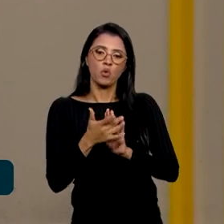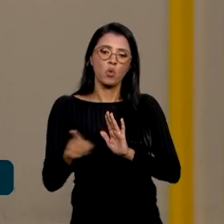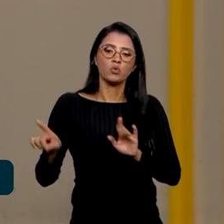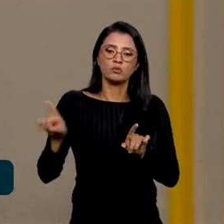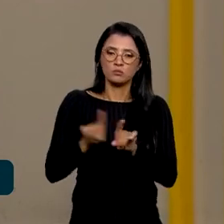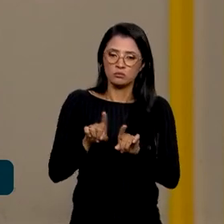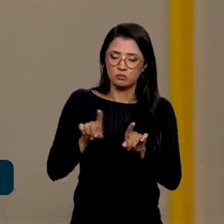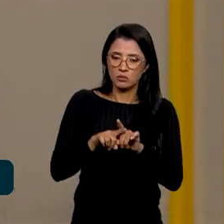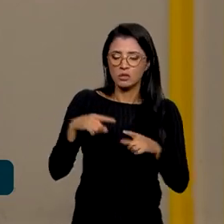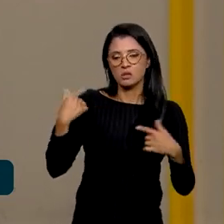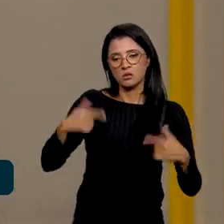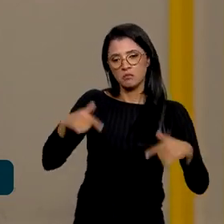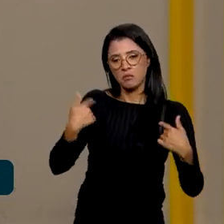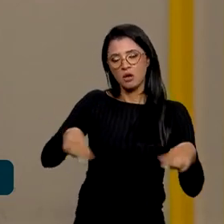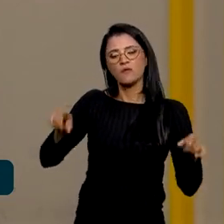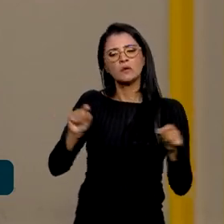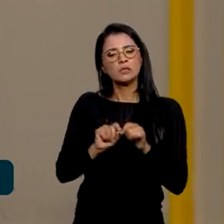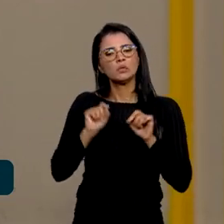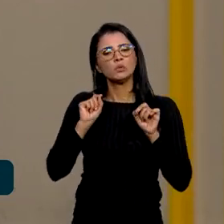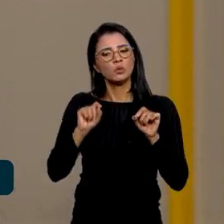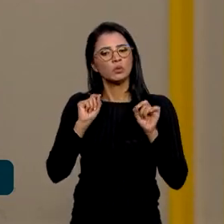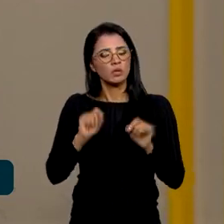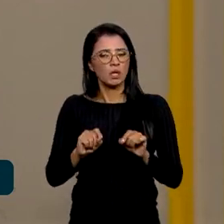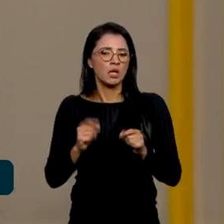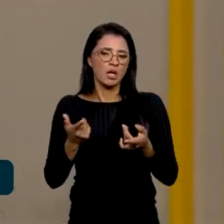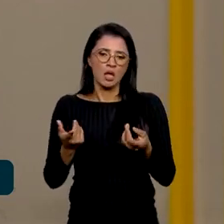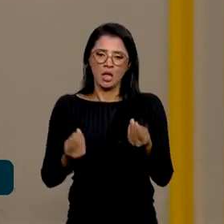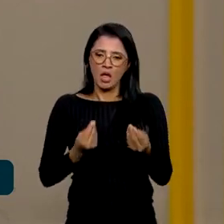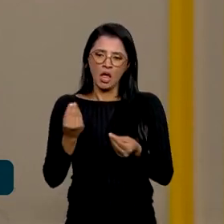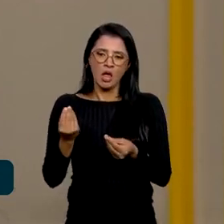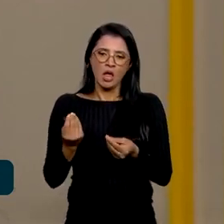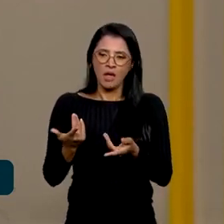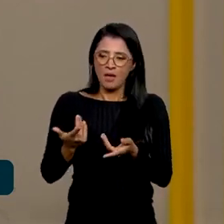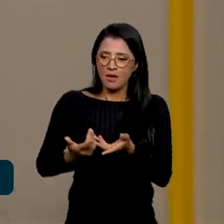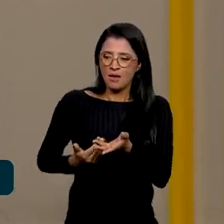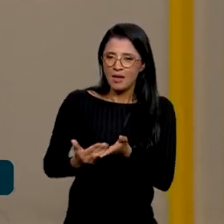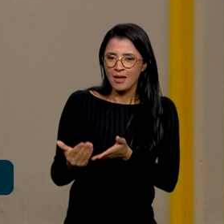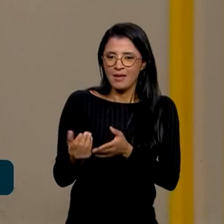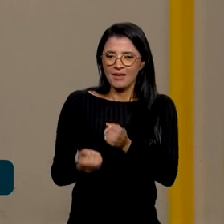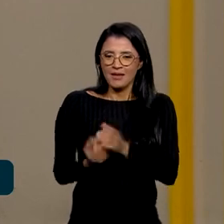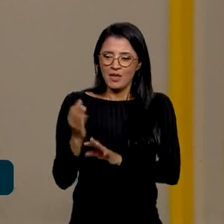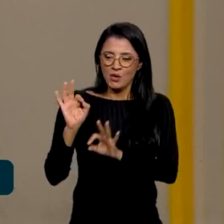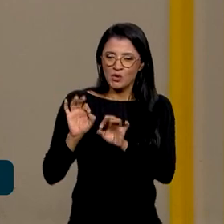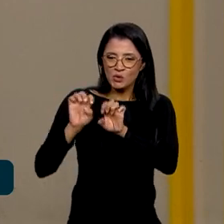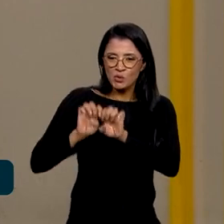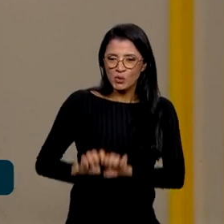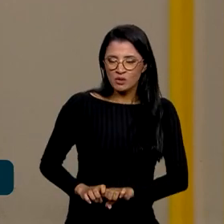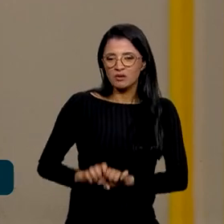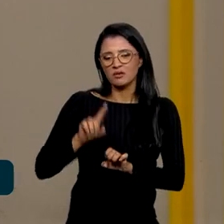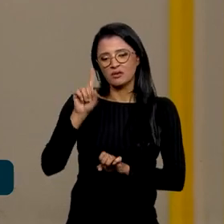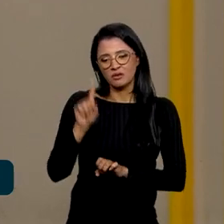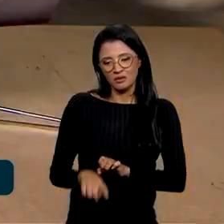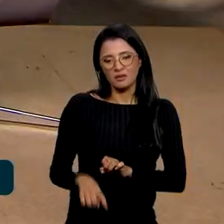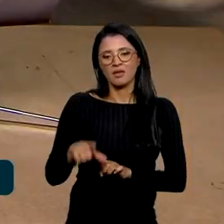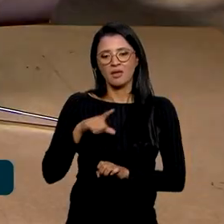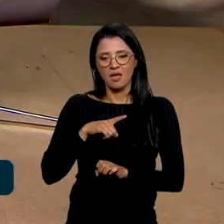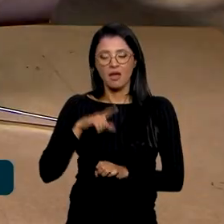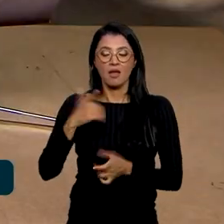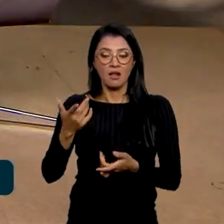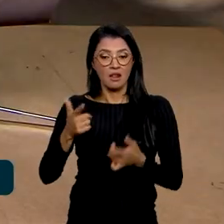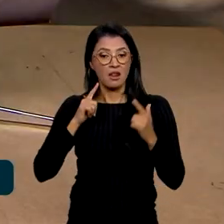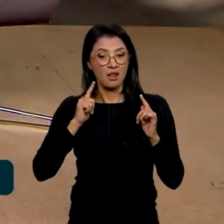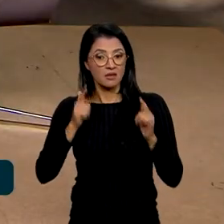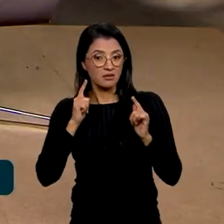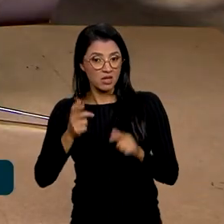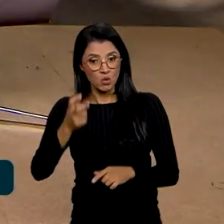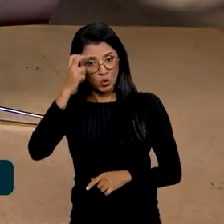eles também trabalham fazendo um embrião de uma questão muito estruturante dentro do programa, que é o agente cultura viva, que é a ideia de usar